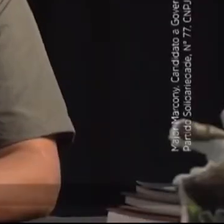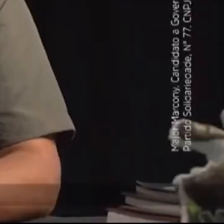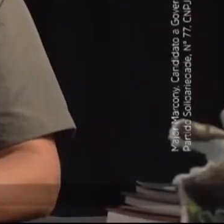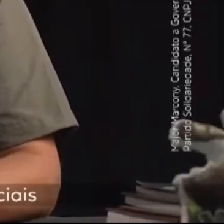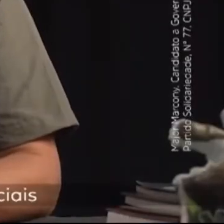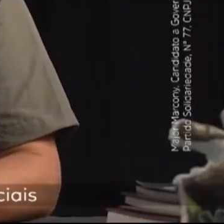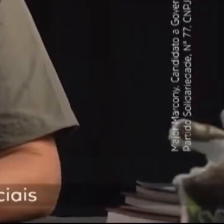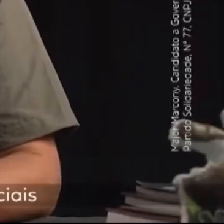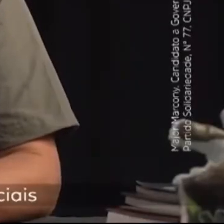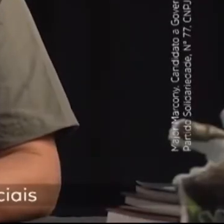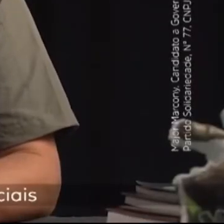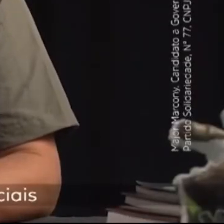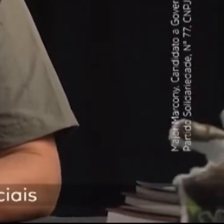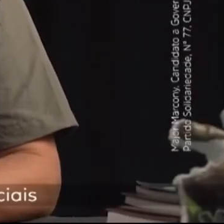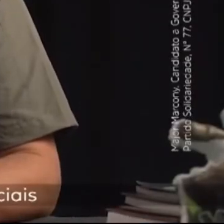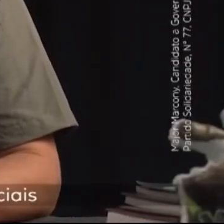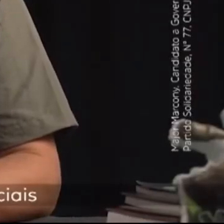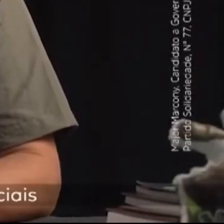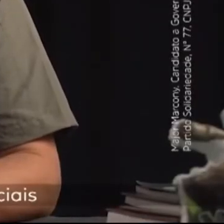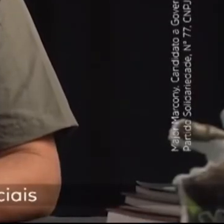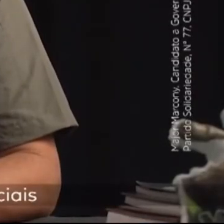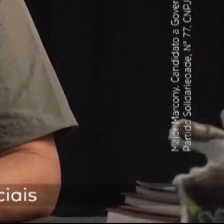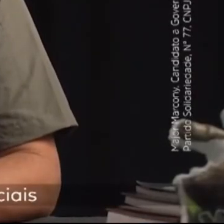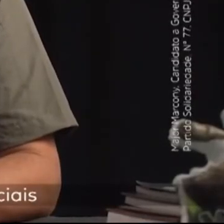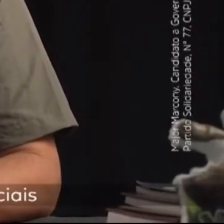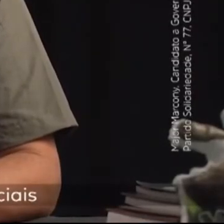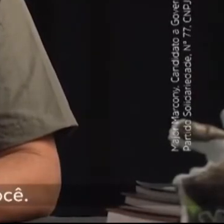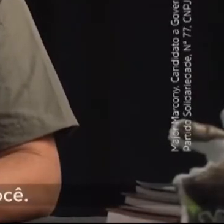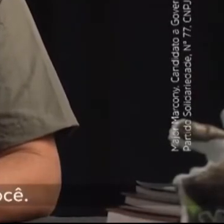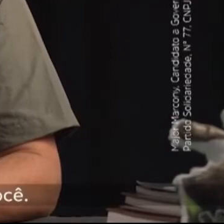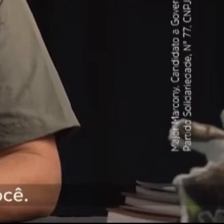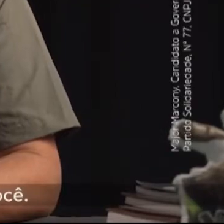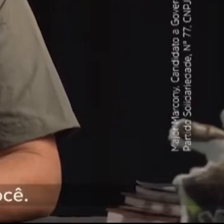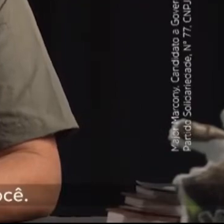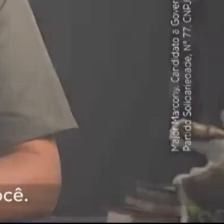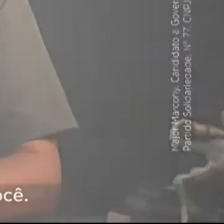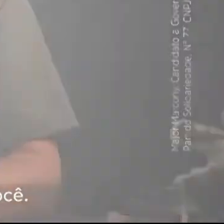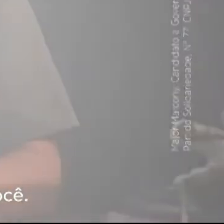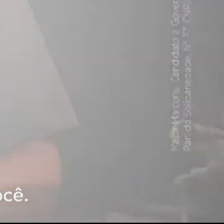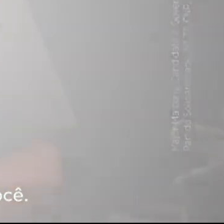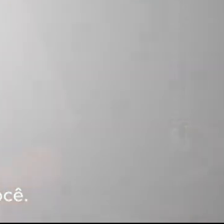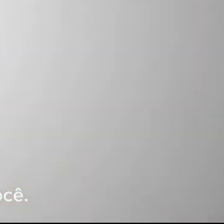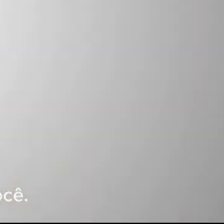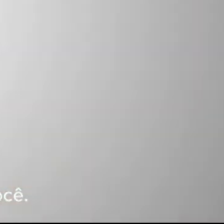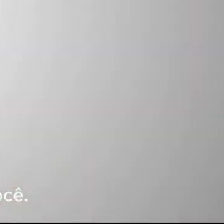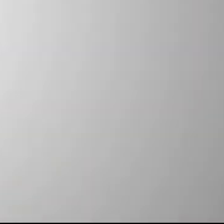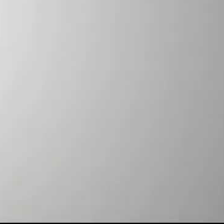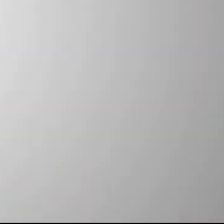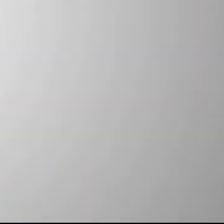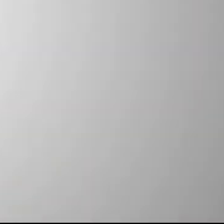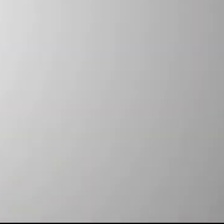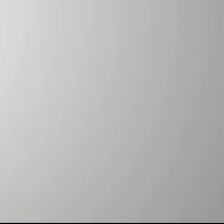Você tem coragem? Então me siga agora nas redes sociais que eu tenho uma missão para você.